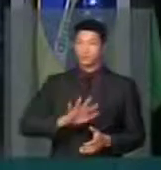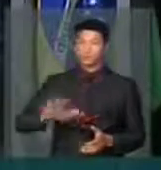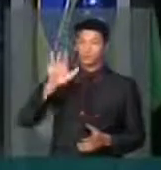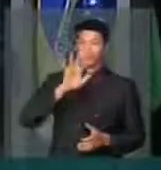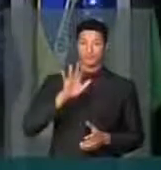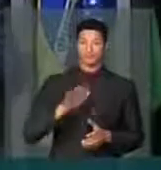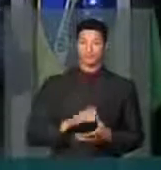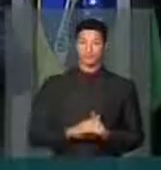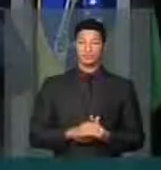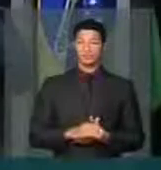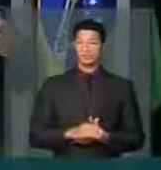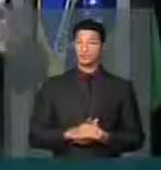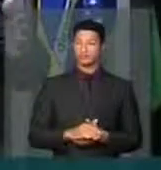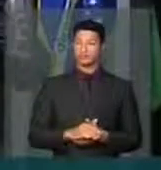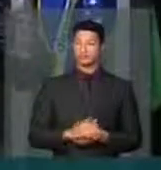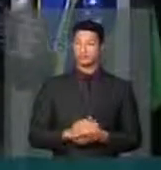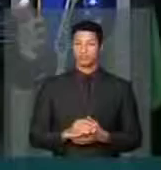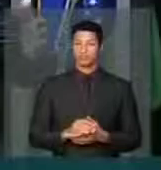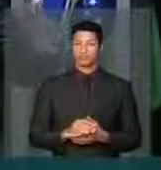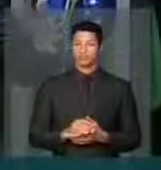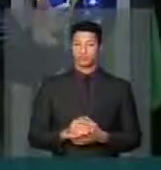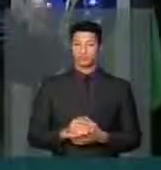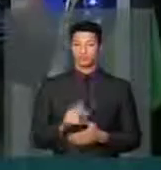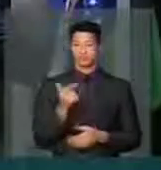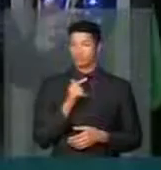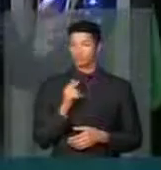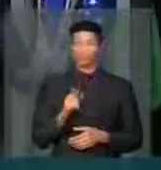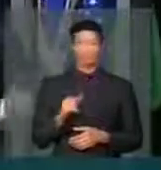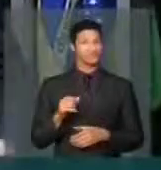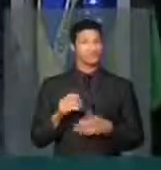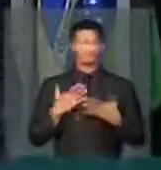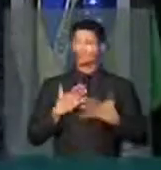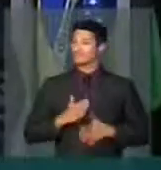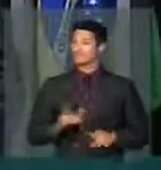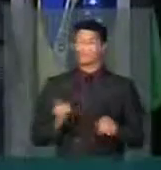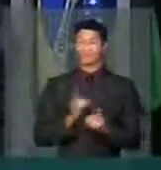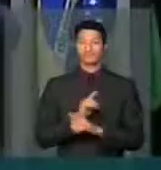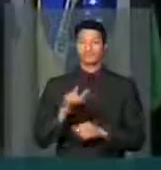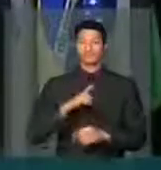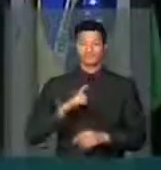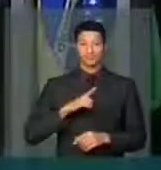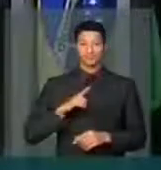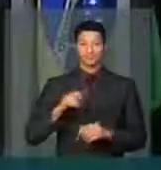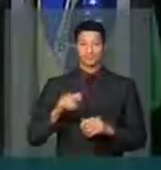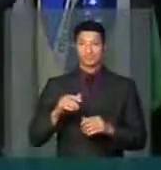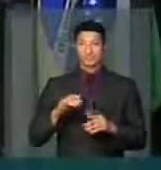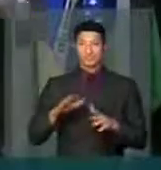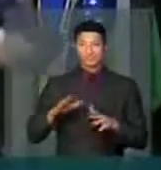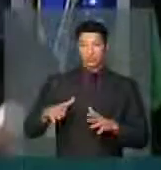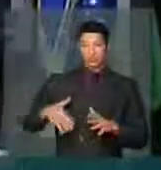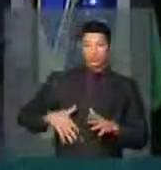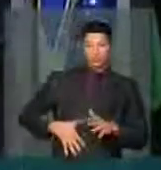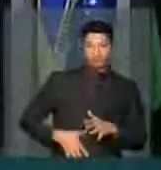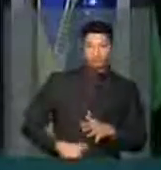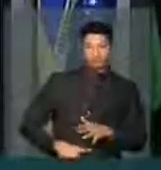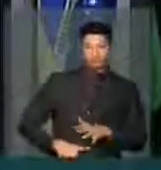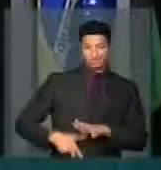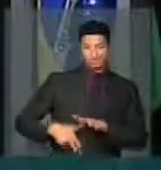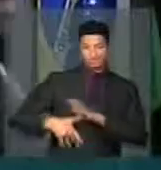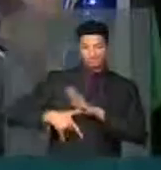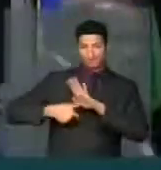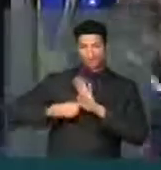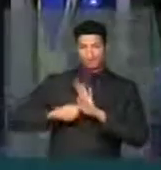não se sossega de ter a mão longa no bolso do contribuinte